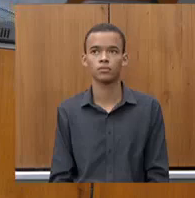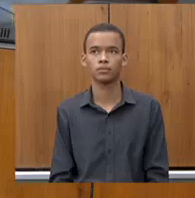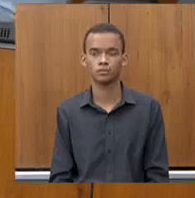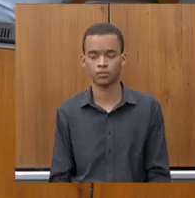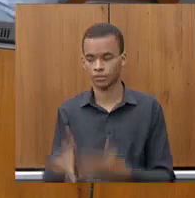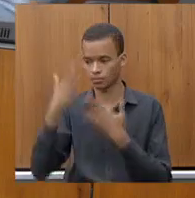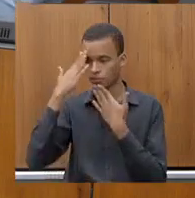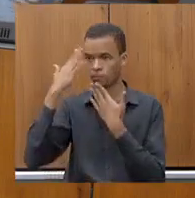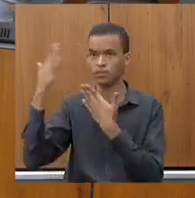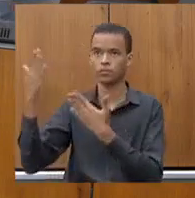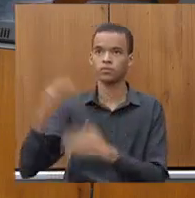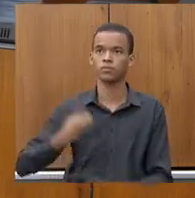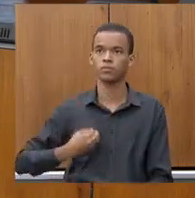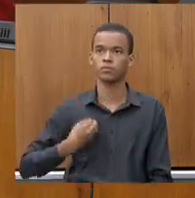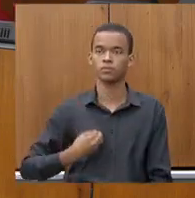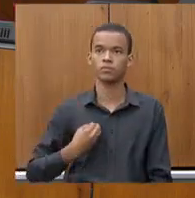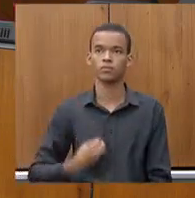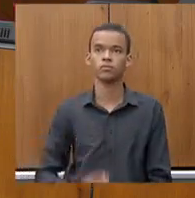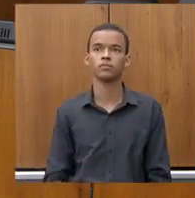participação da senhora.